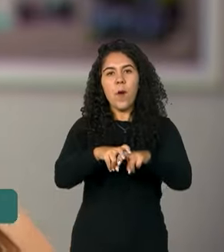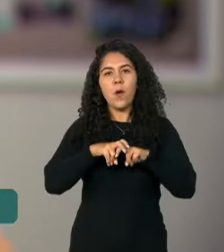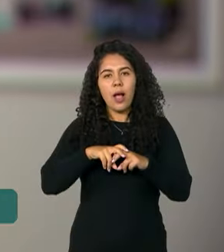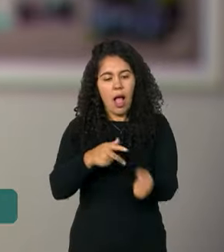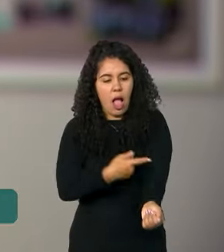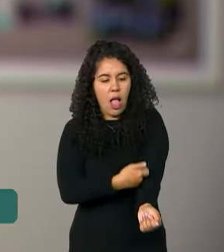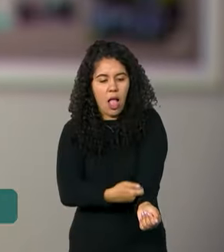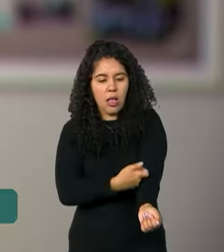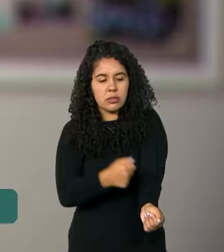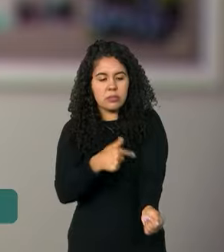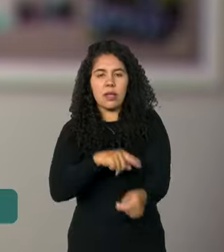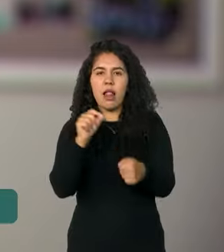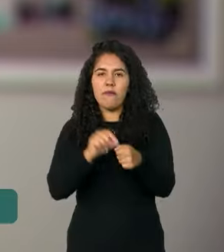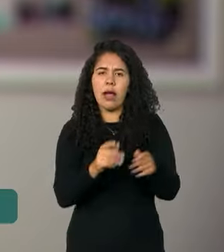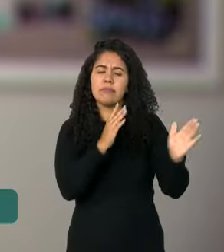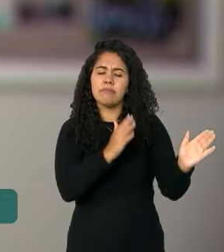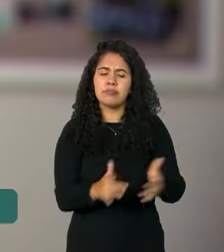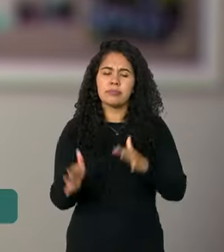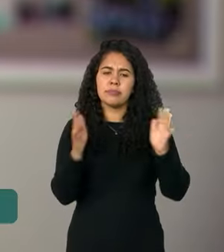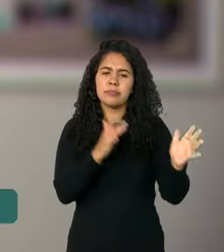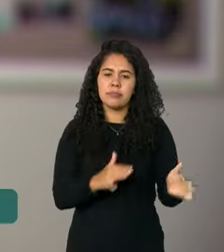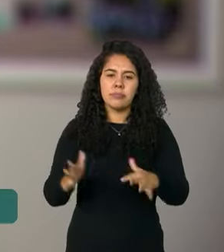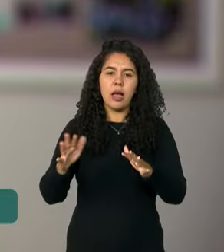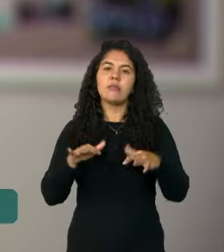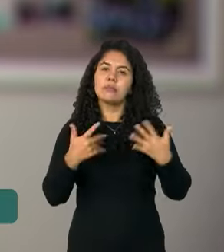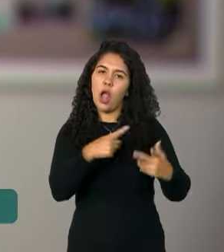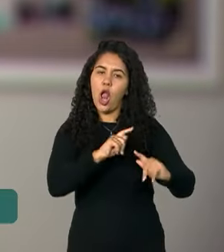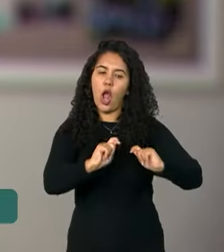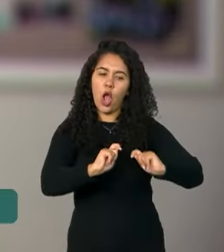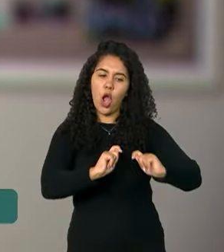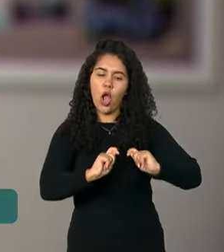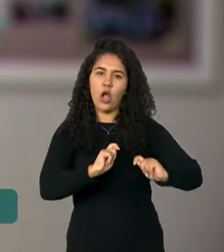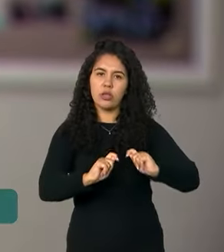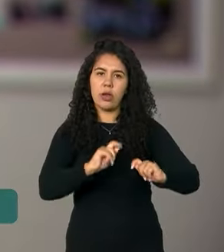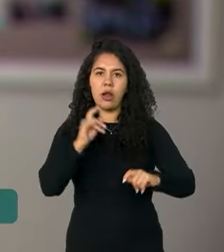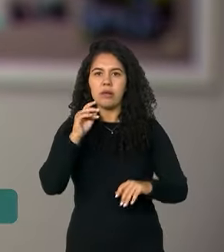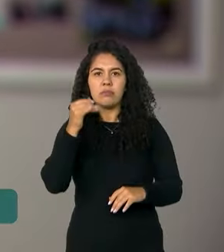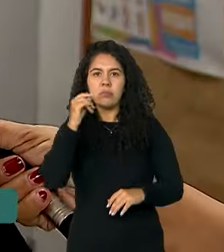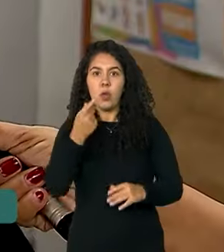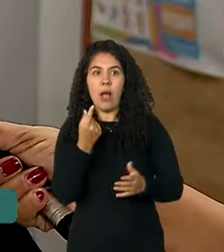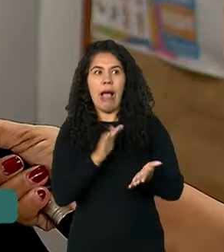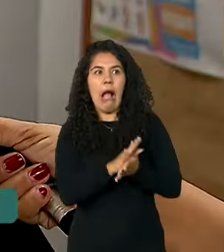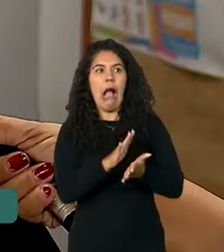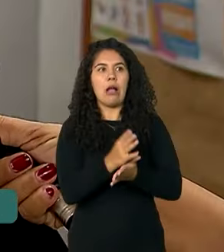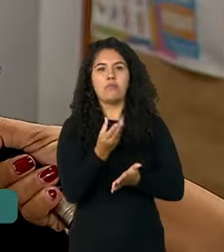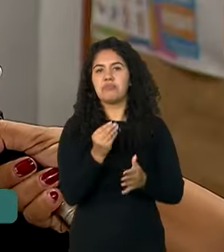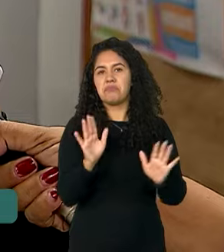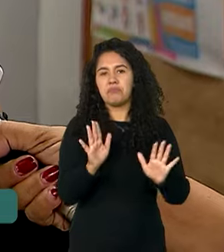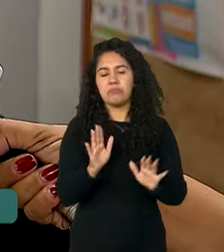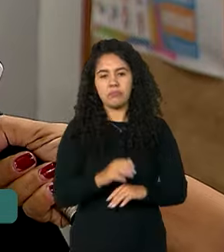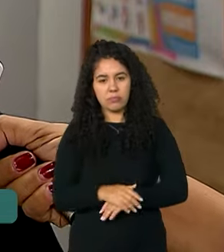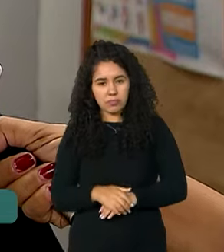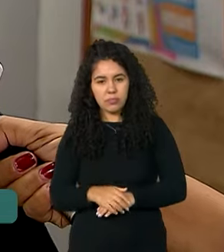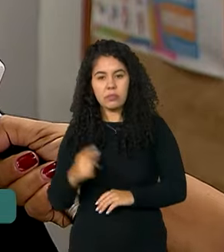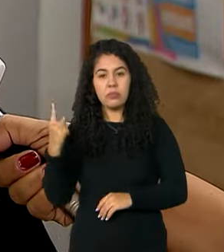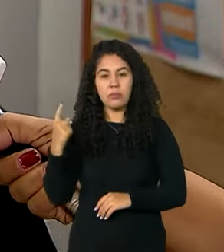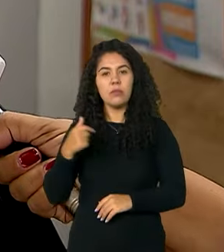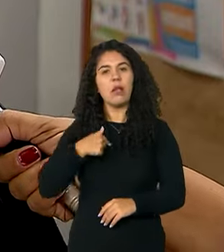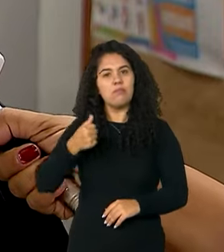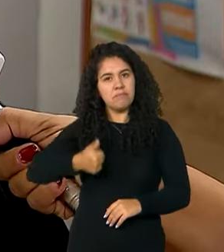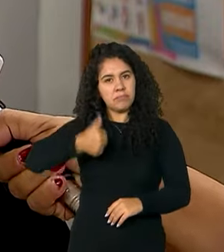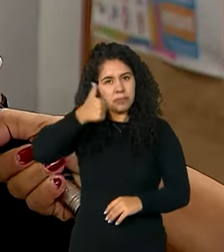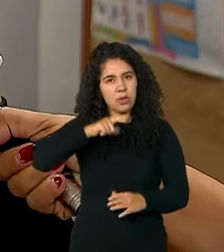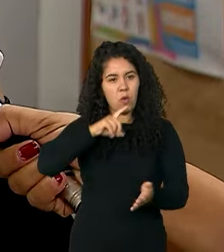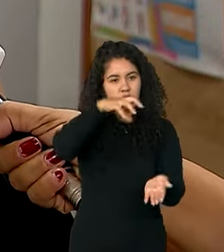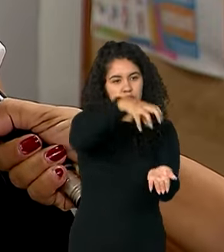rotina. Desde então, controla o diabetes sem gastar nada. Meu primeiro contato foi no postinho mesmo,